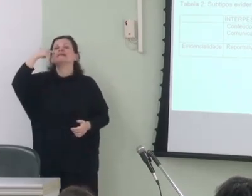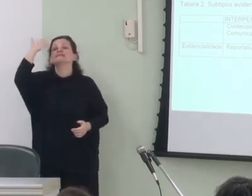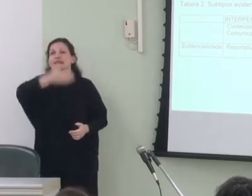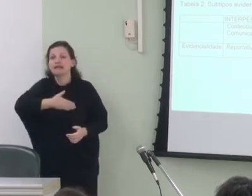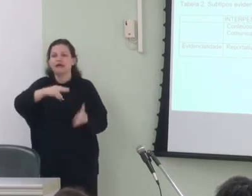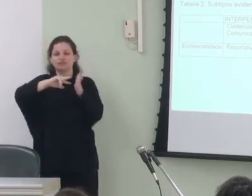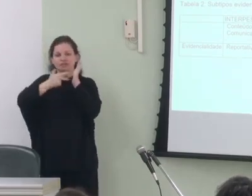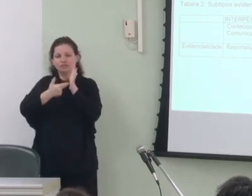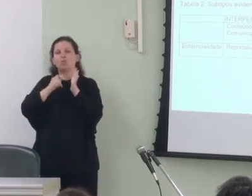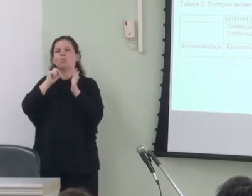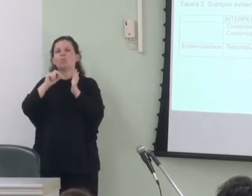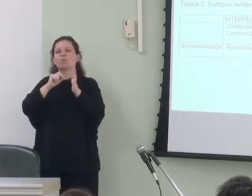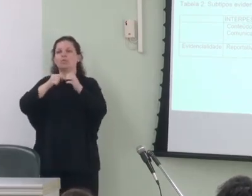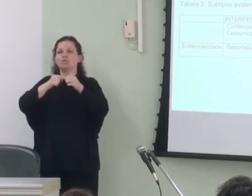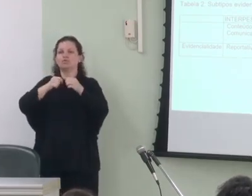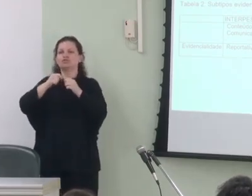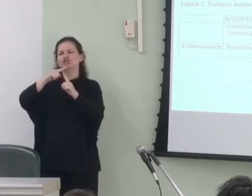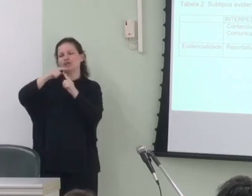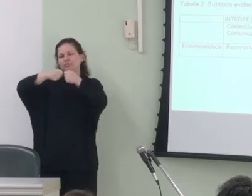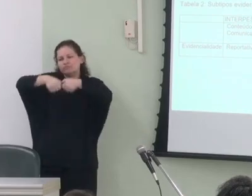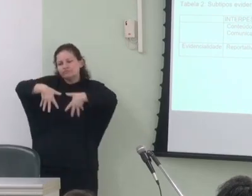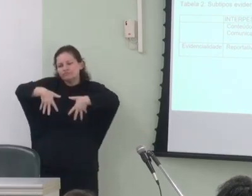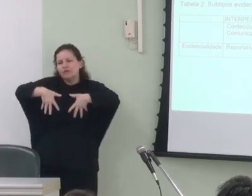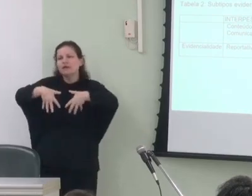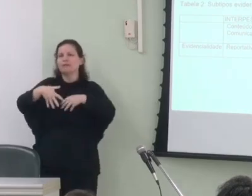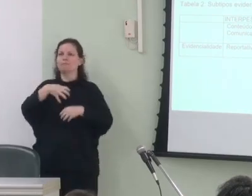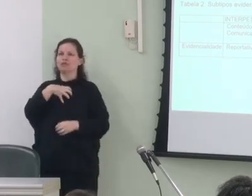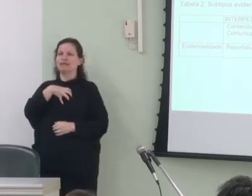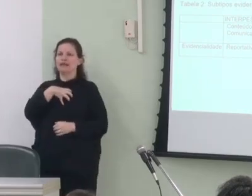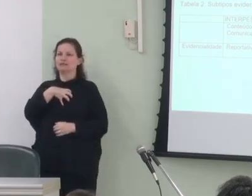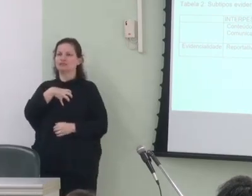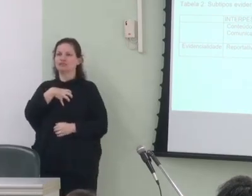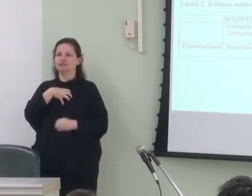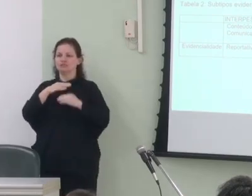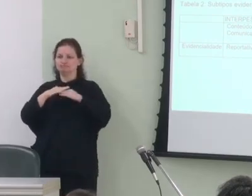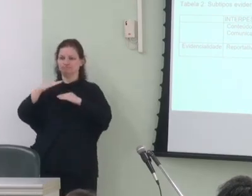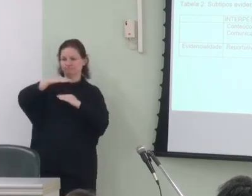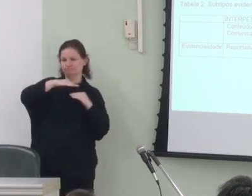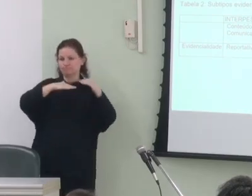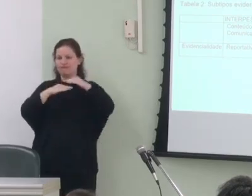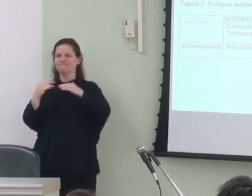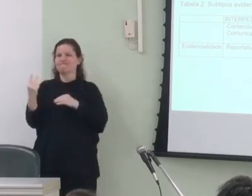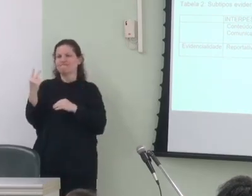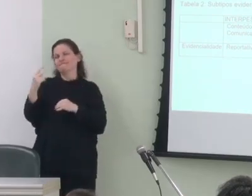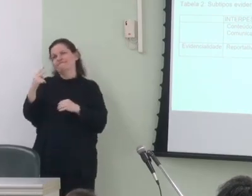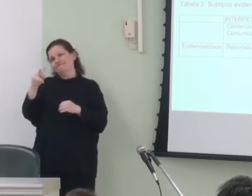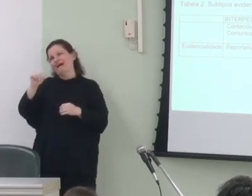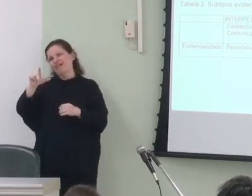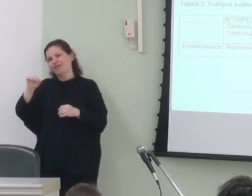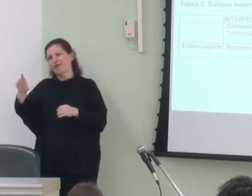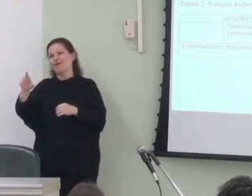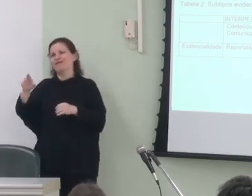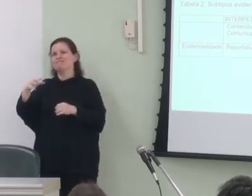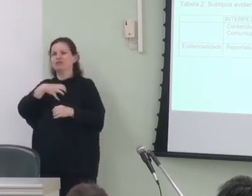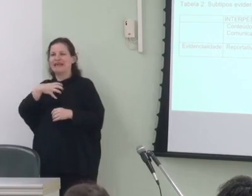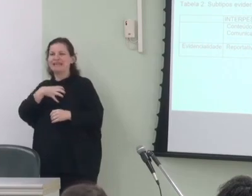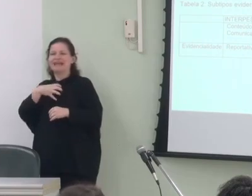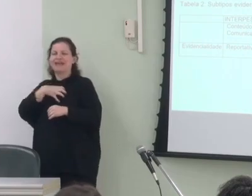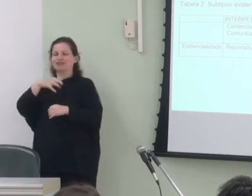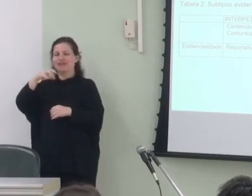considerada um subtipo de modalidade. A superposição entre os valores de modalidade epistêmica e